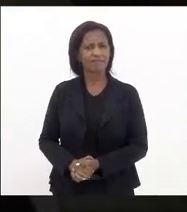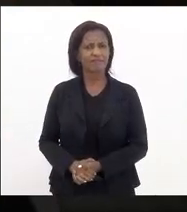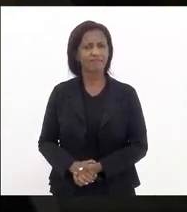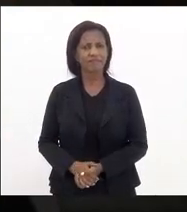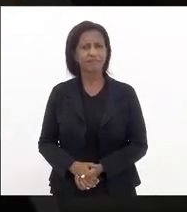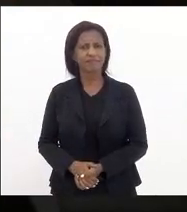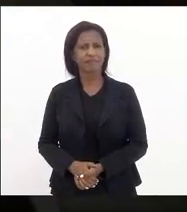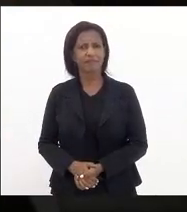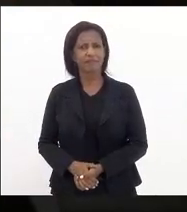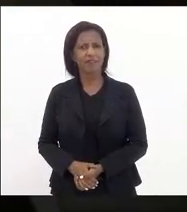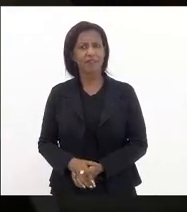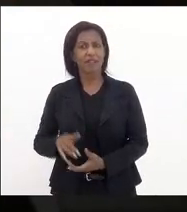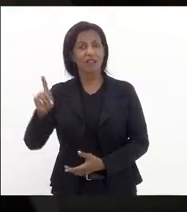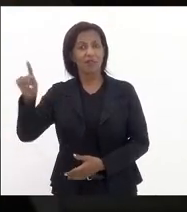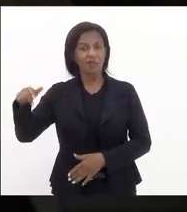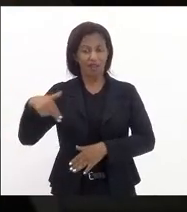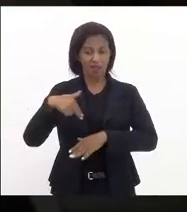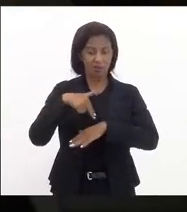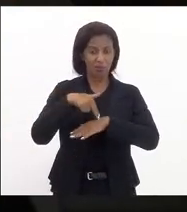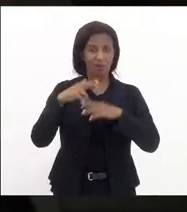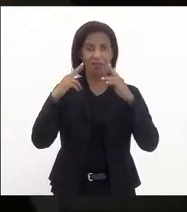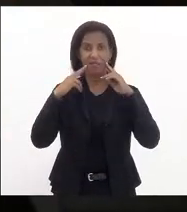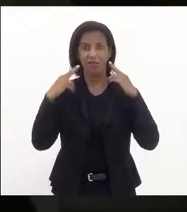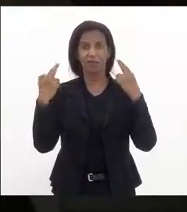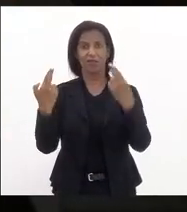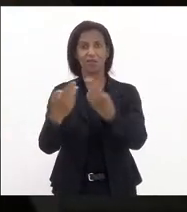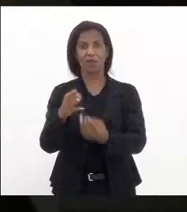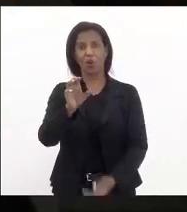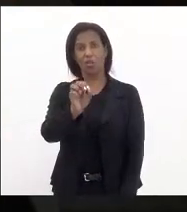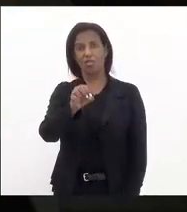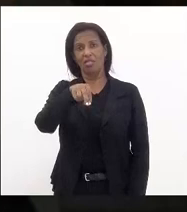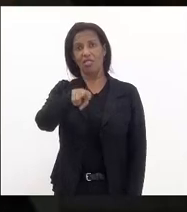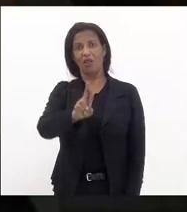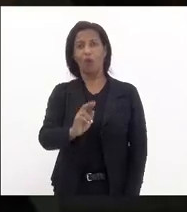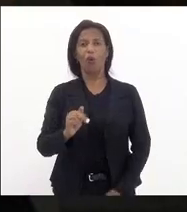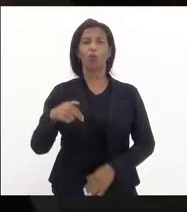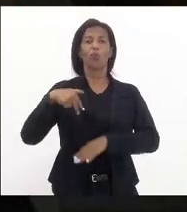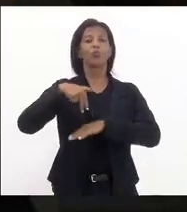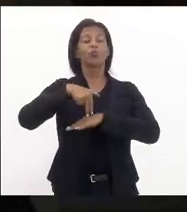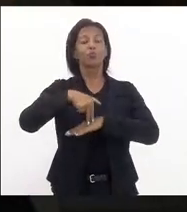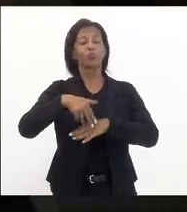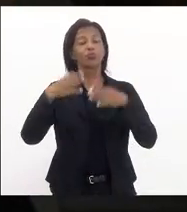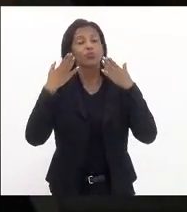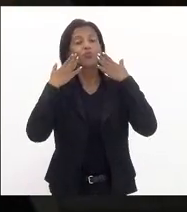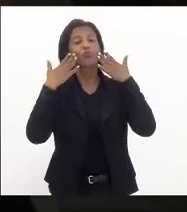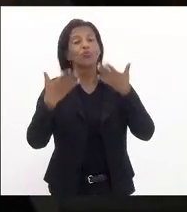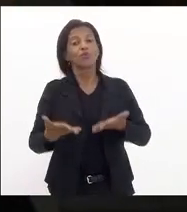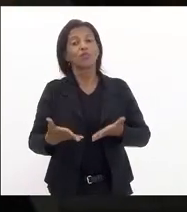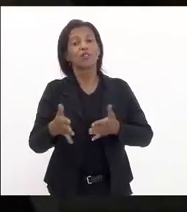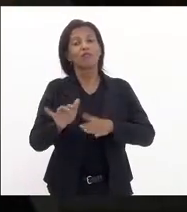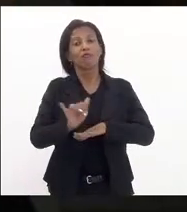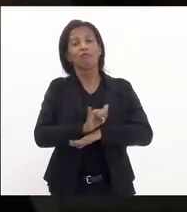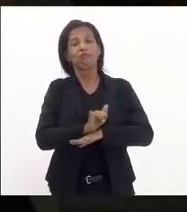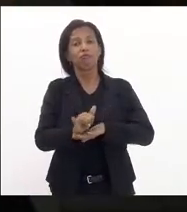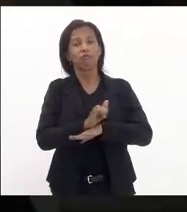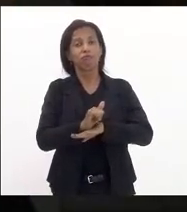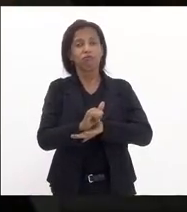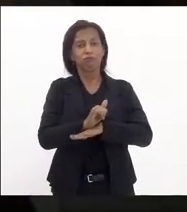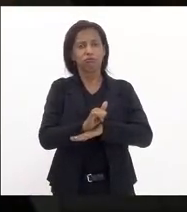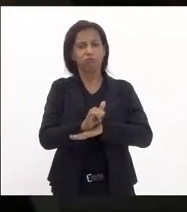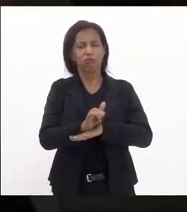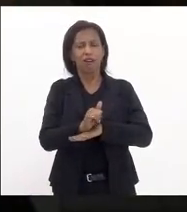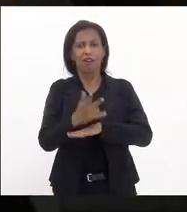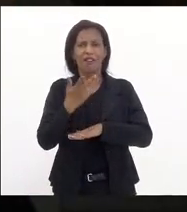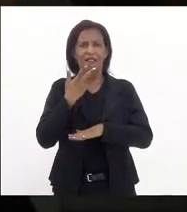vai à Assembleia Geral da ONU se manifestar de maneira a depreciar a